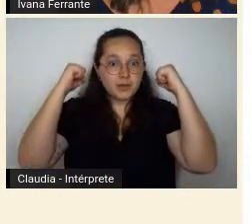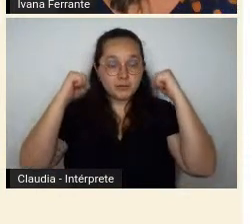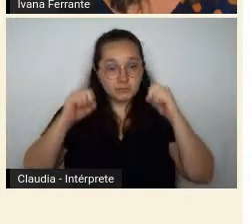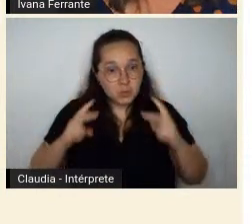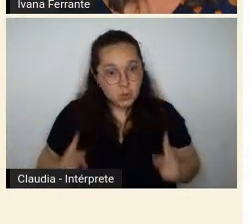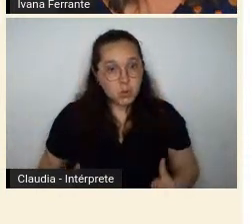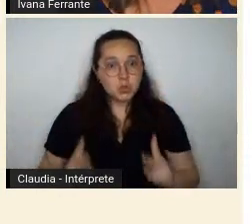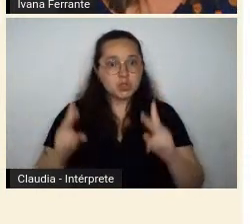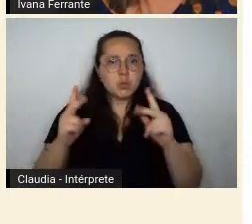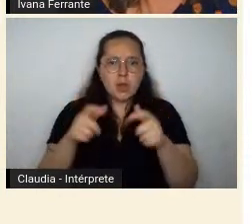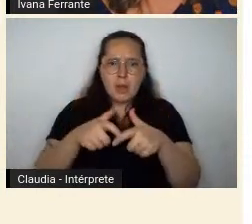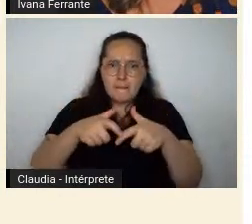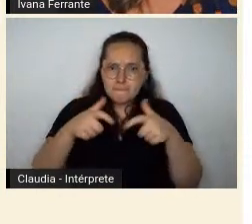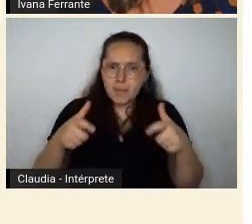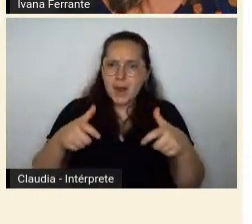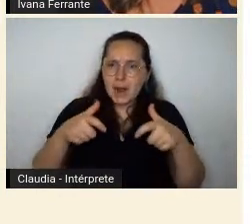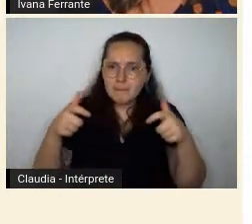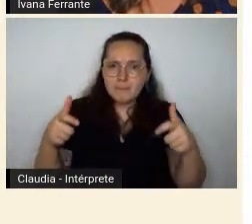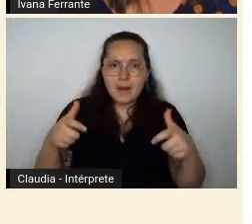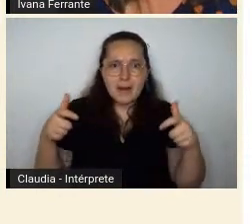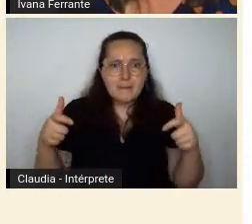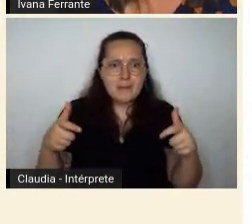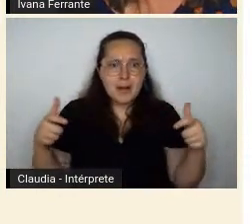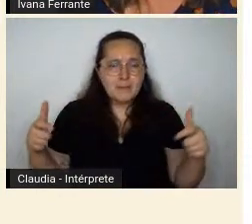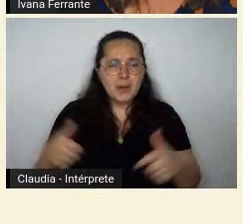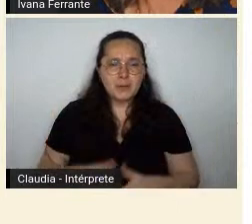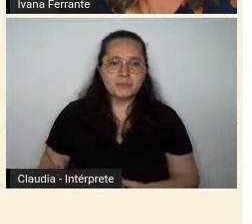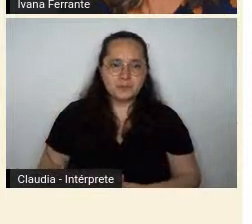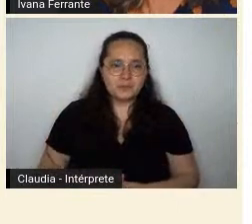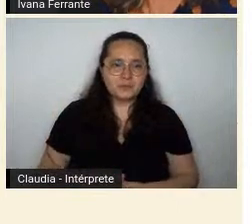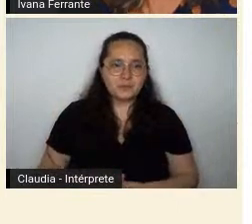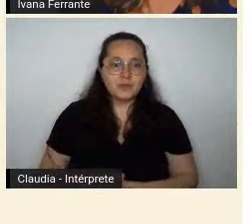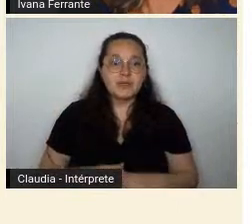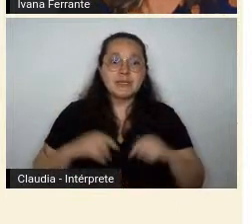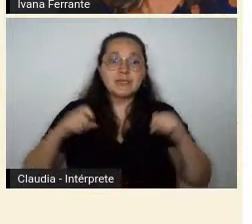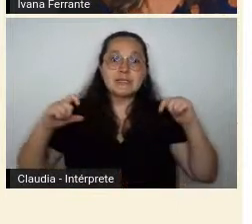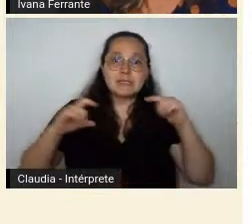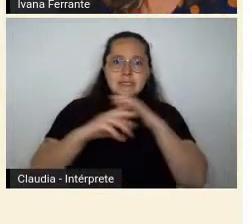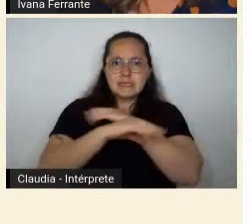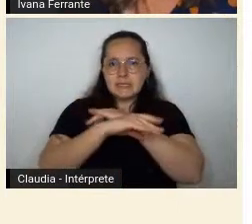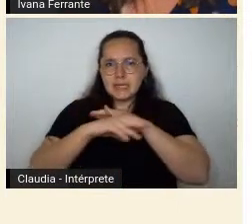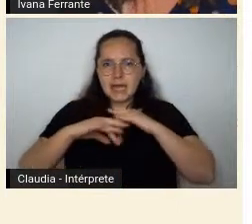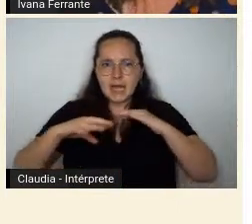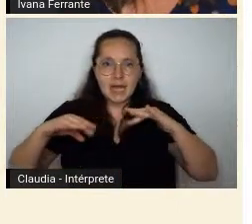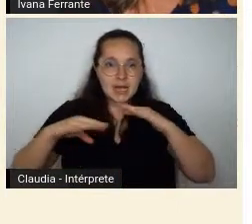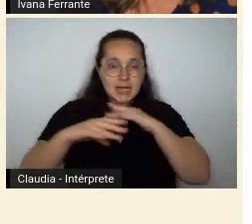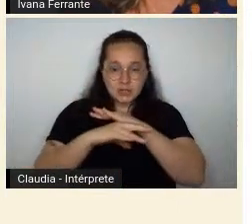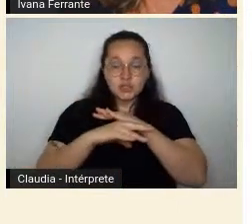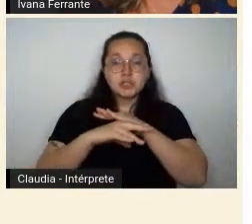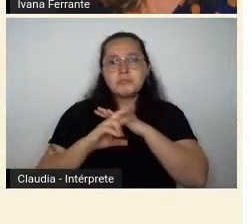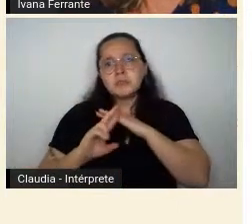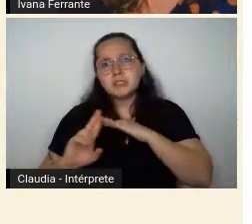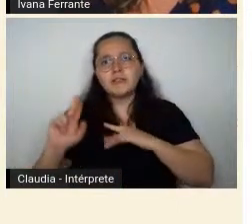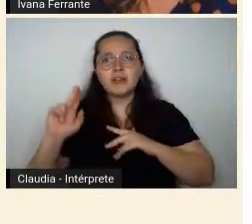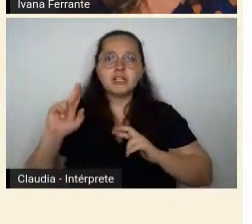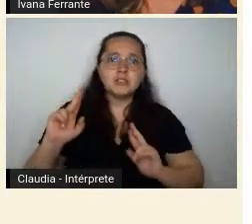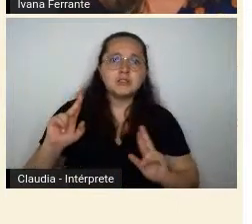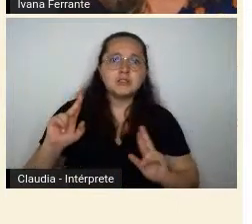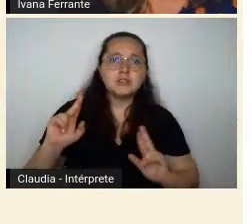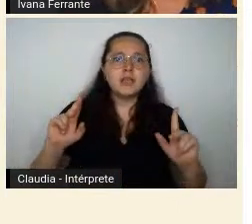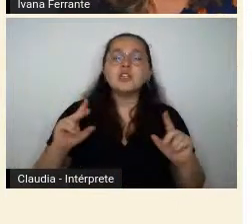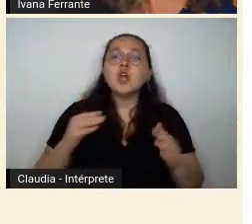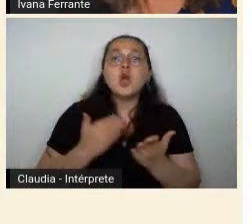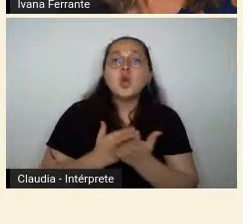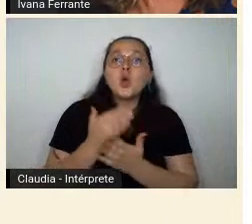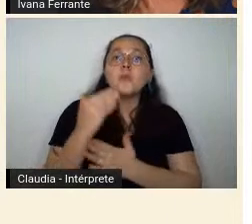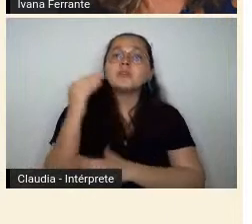multiplicavam em garras e tentáculos. A cidade assistia indiferente naquele início de poente com seus